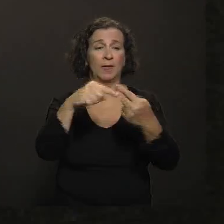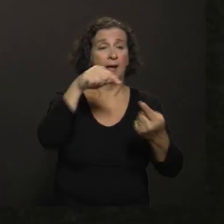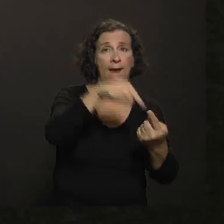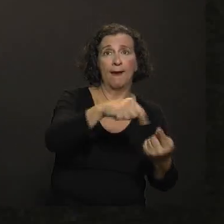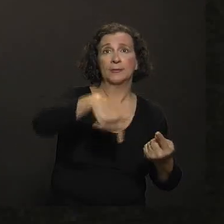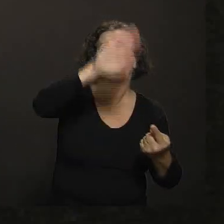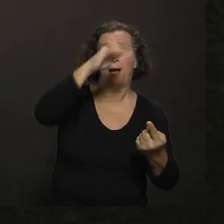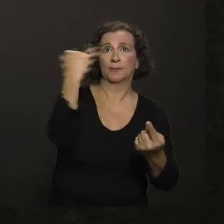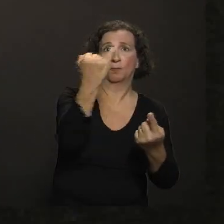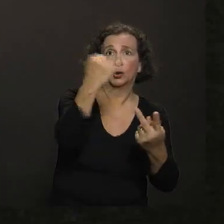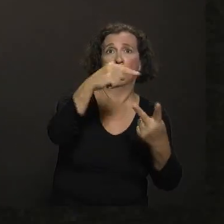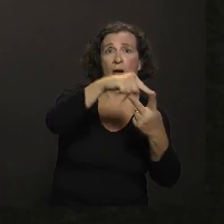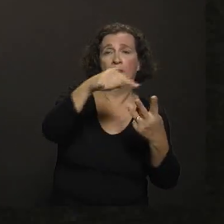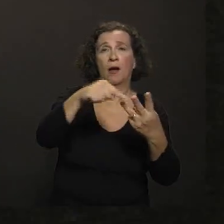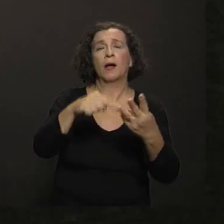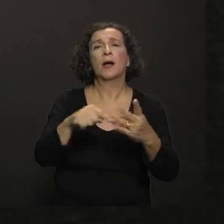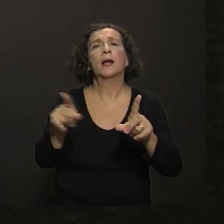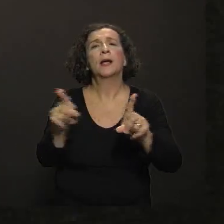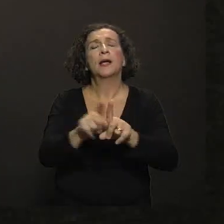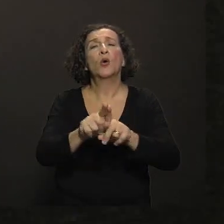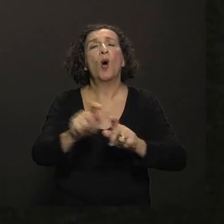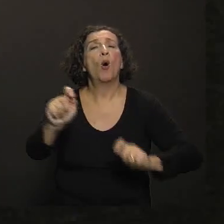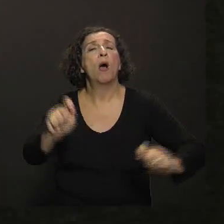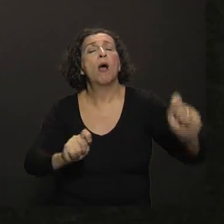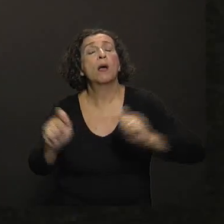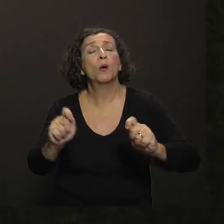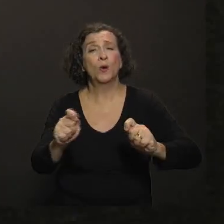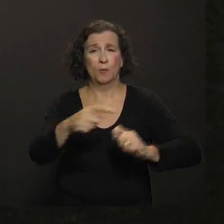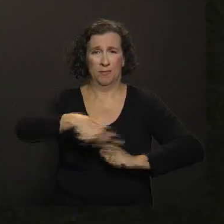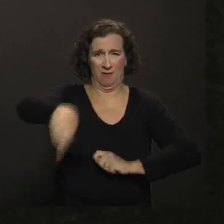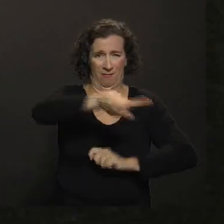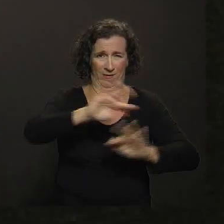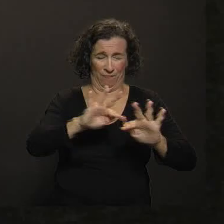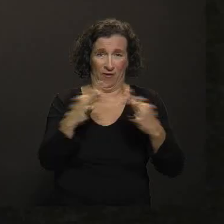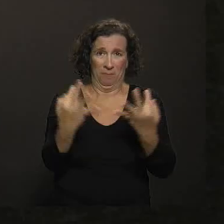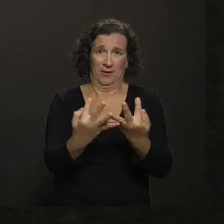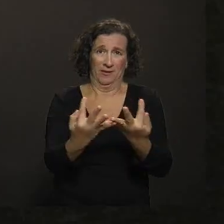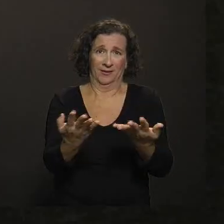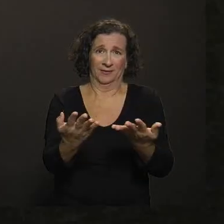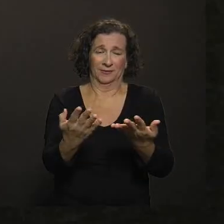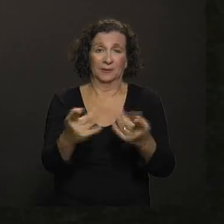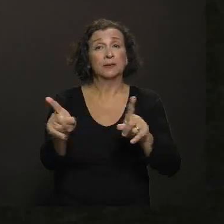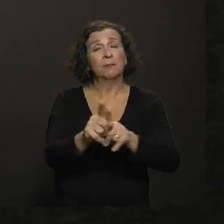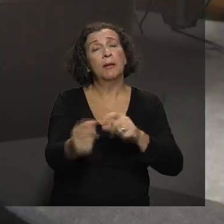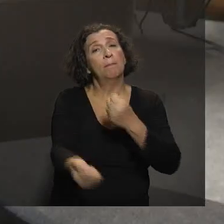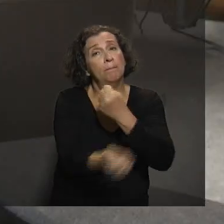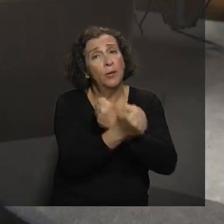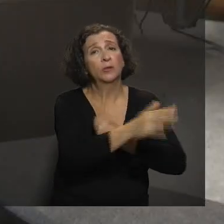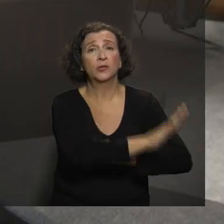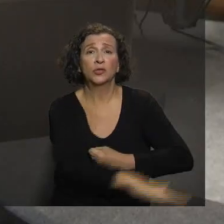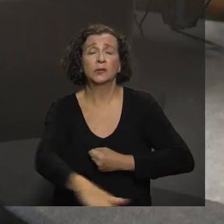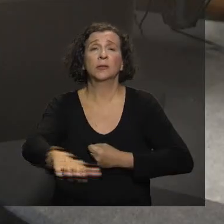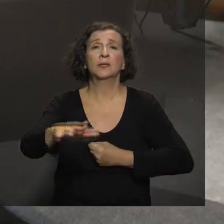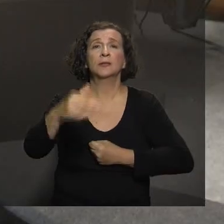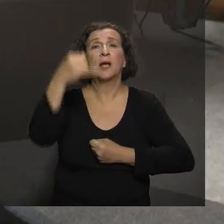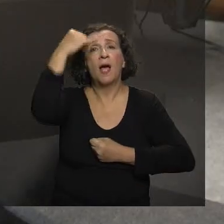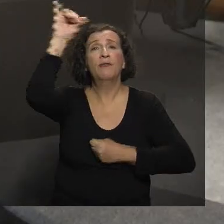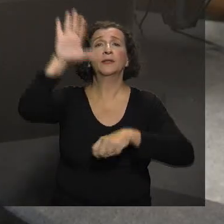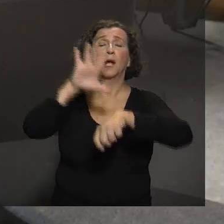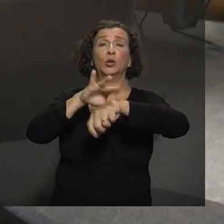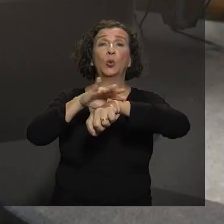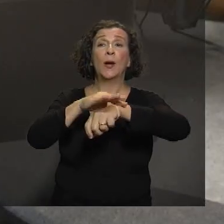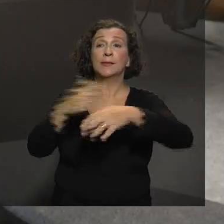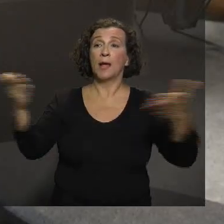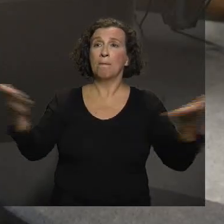E ajudar a família a fazer uma economia, se for possível, para poder proteger a criança de determinadas doenças que esteve